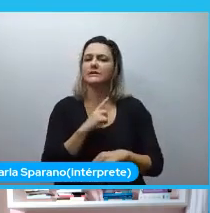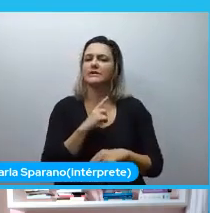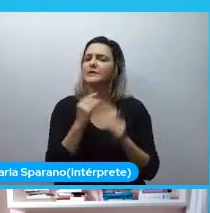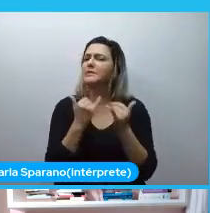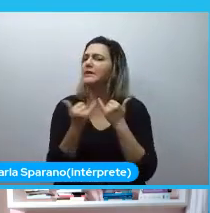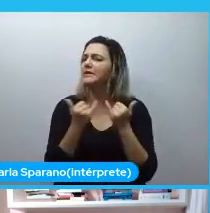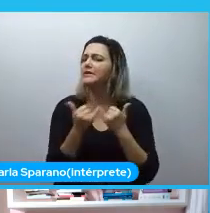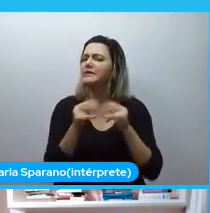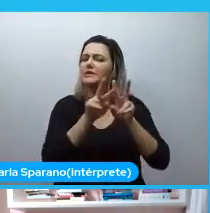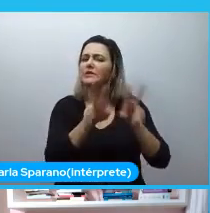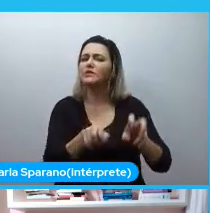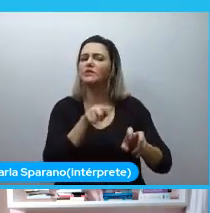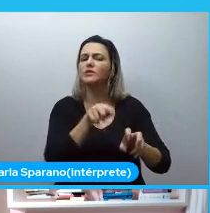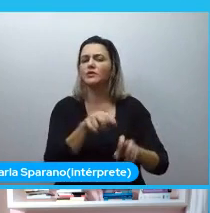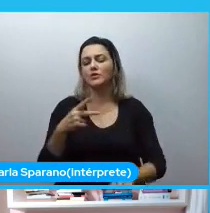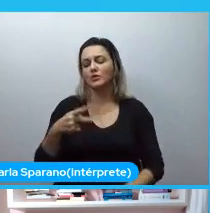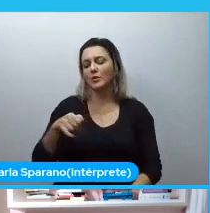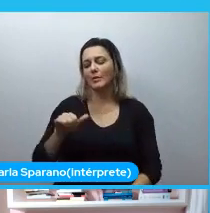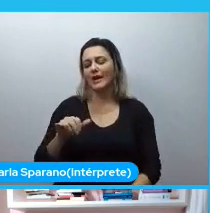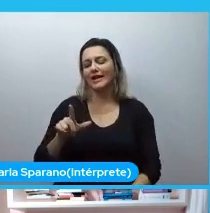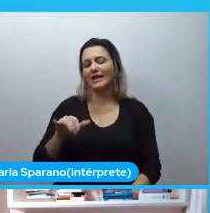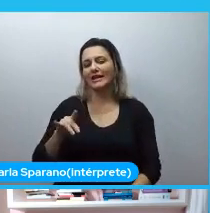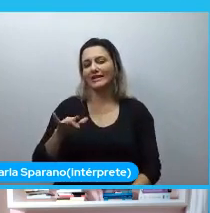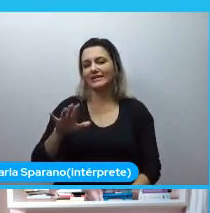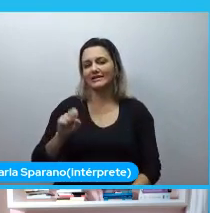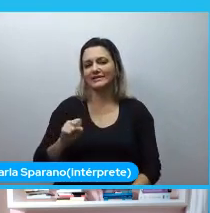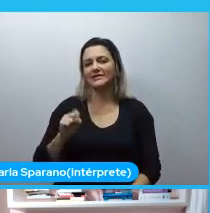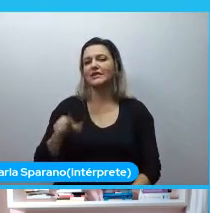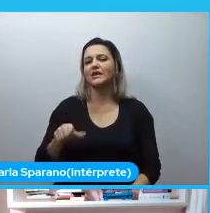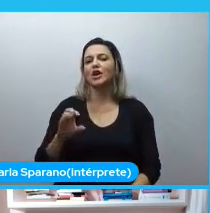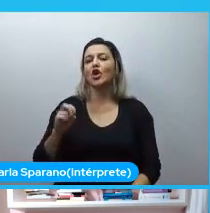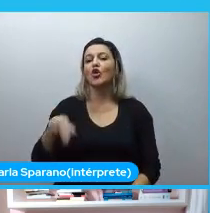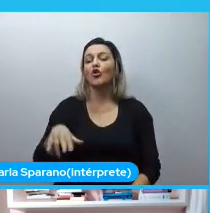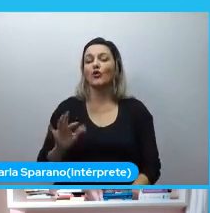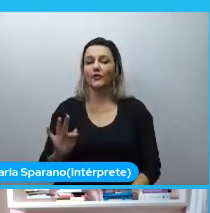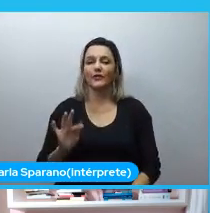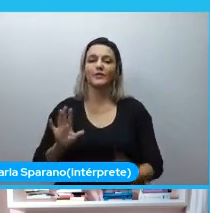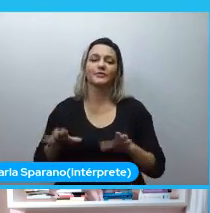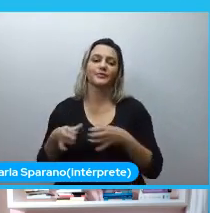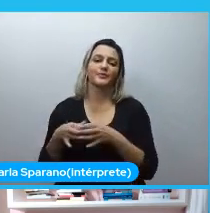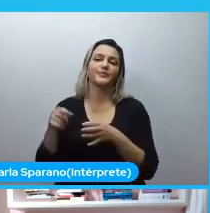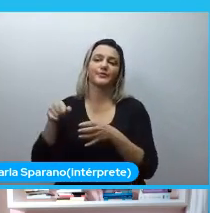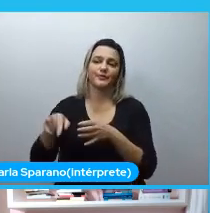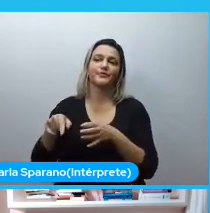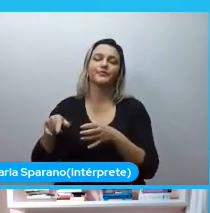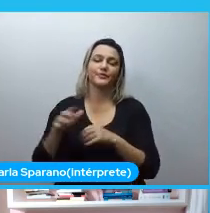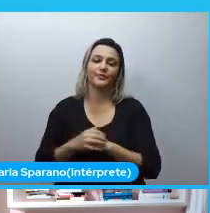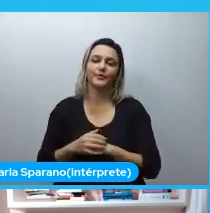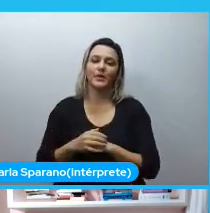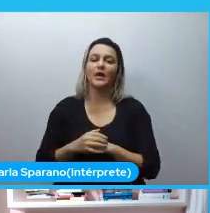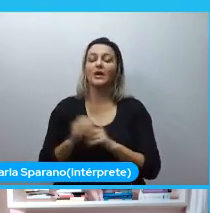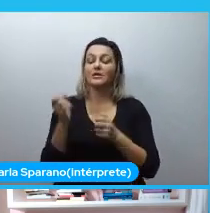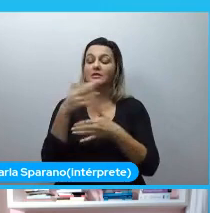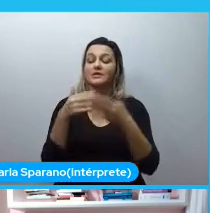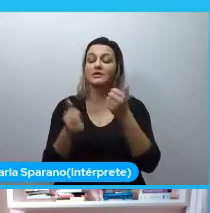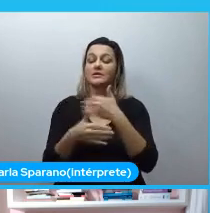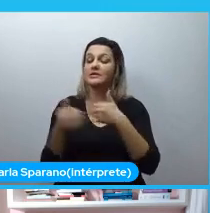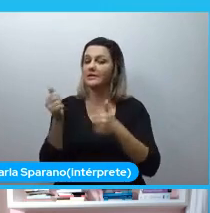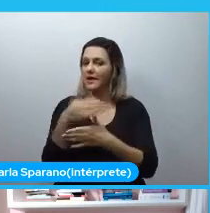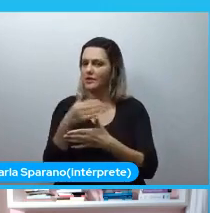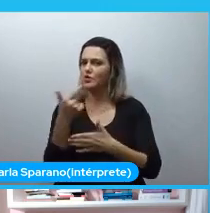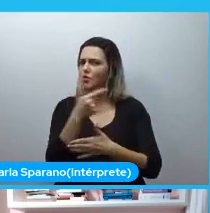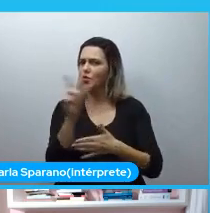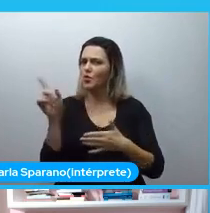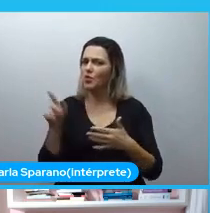a essa, no Paletes Conf, e eu acho que no lugar desse slide eu tinha colocado um outro ponto que eu tinha